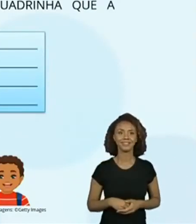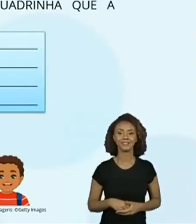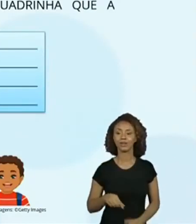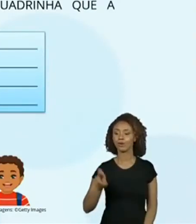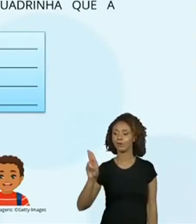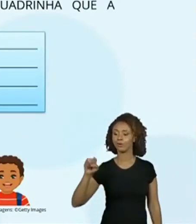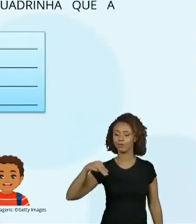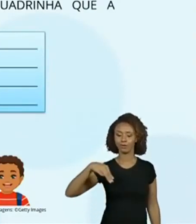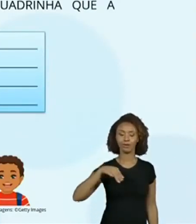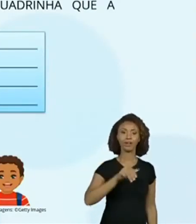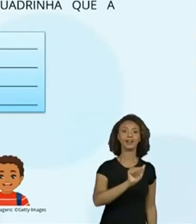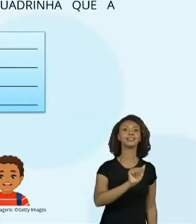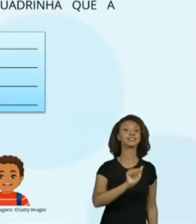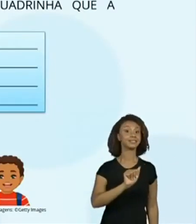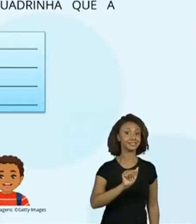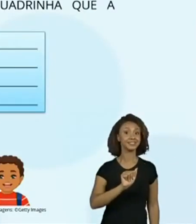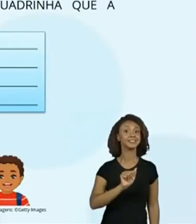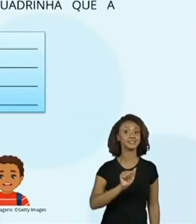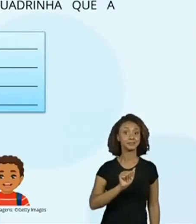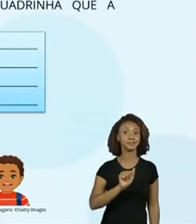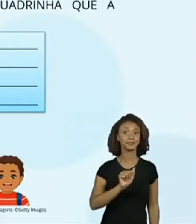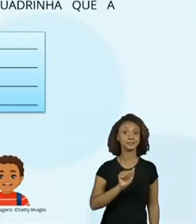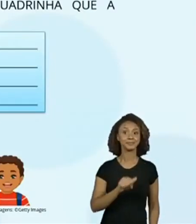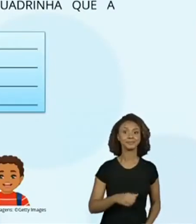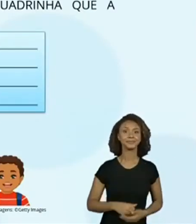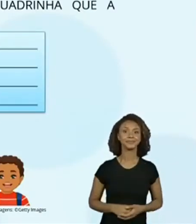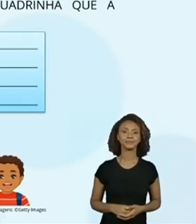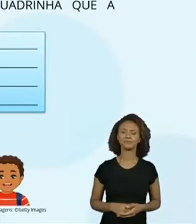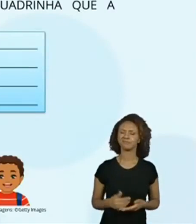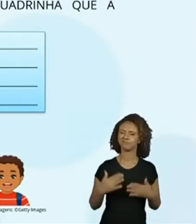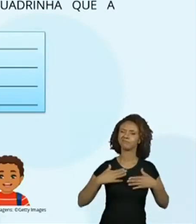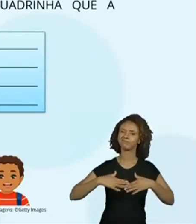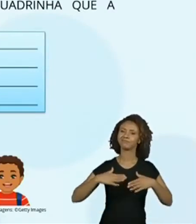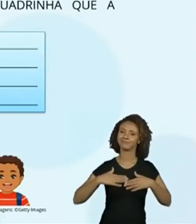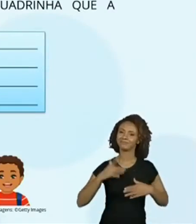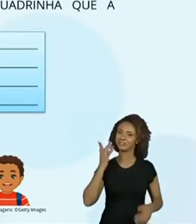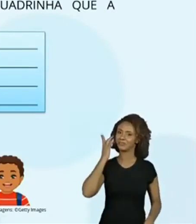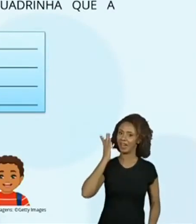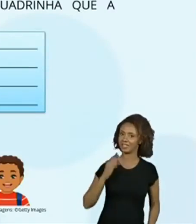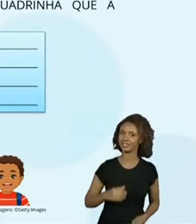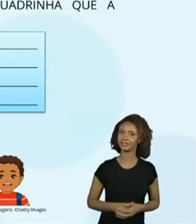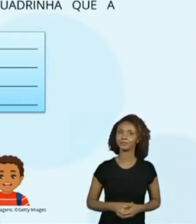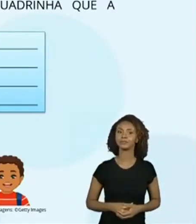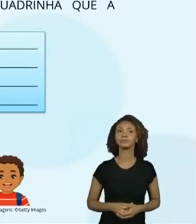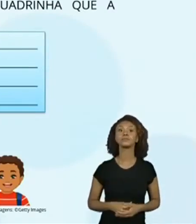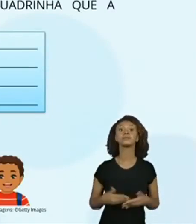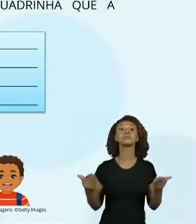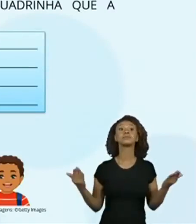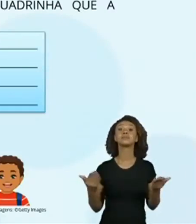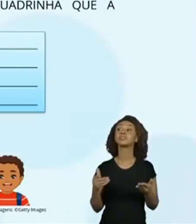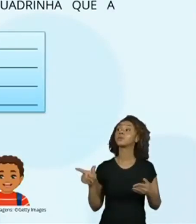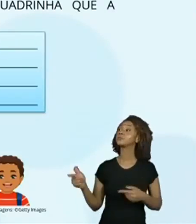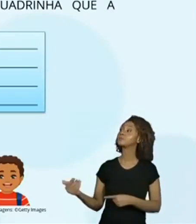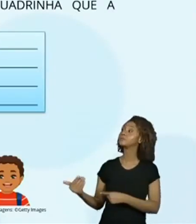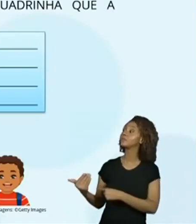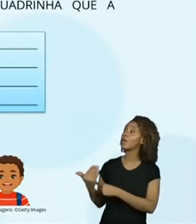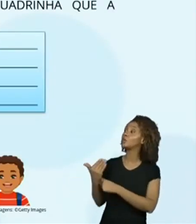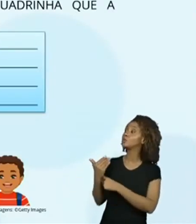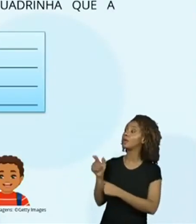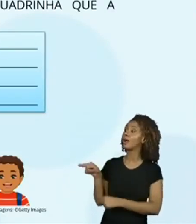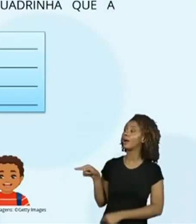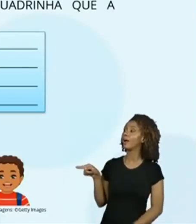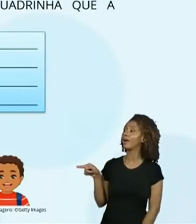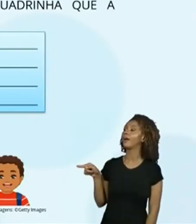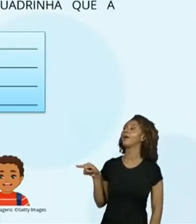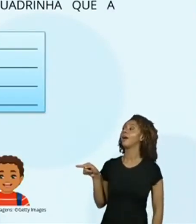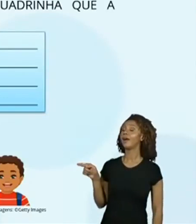verdade, né? É. Uma. Uma. Essa foi? Tranquilo. Agora a gente vai ter de novo uma participante. Olha lá. Ela